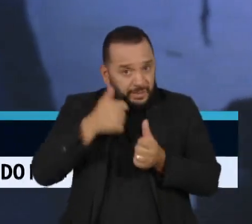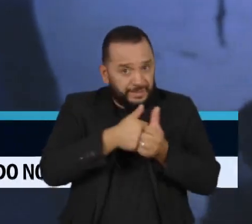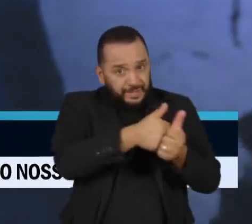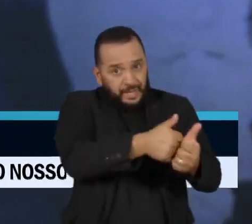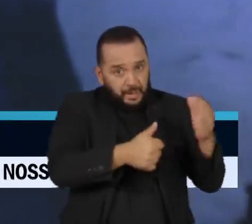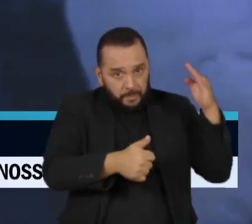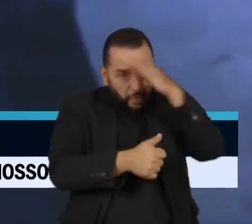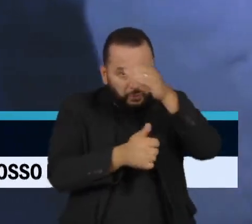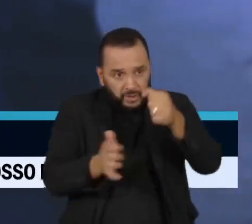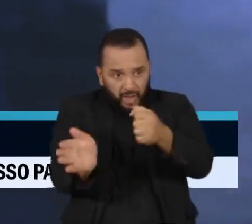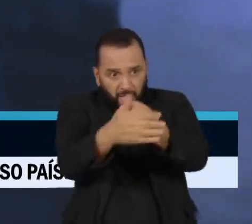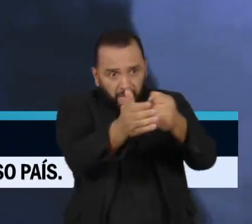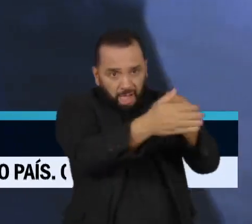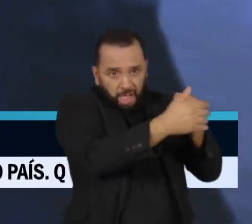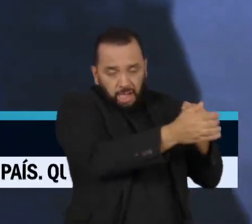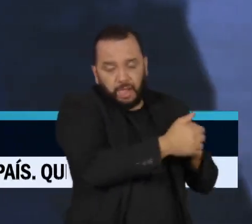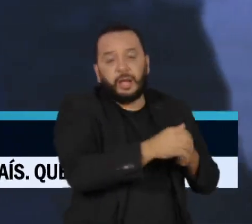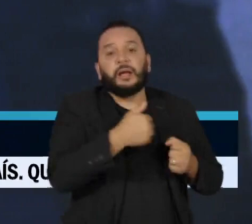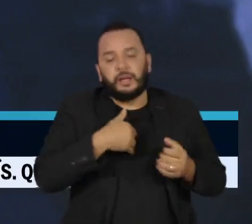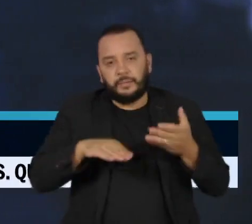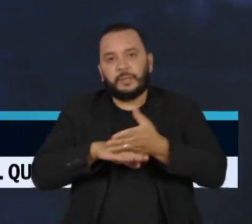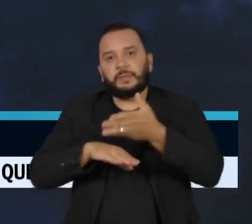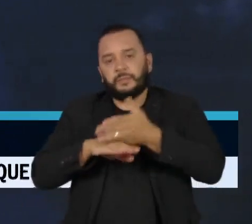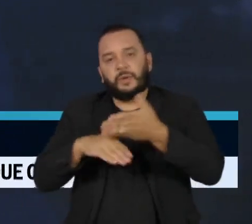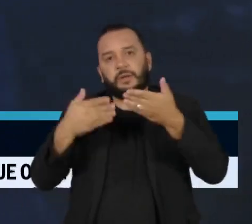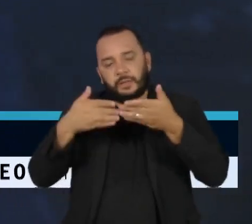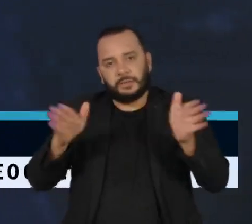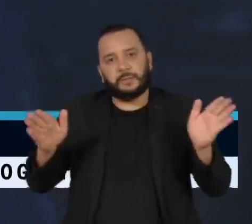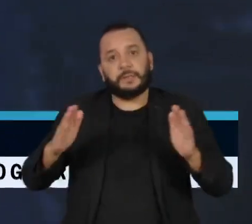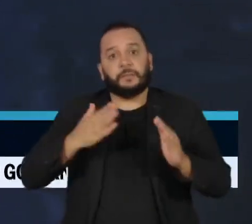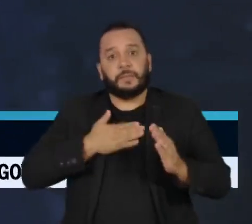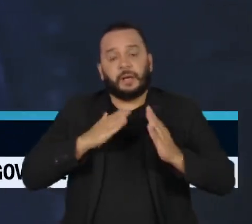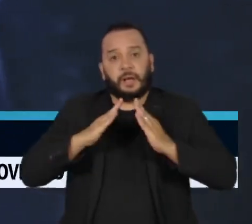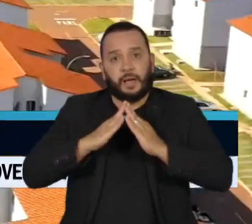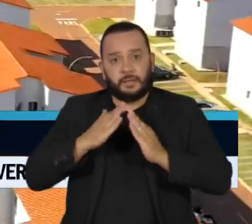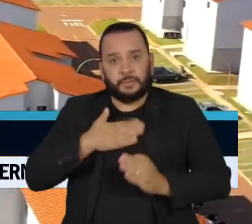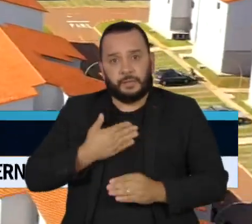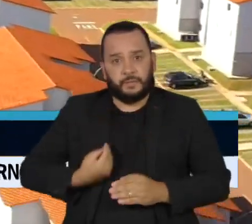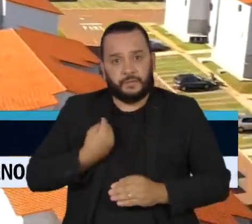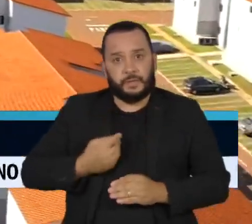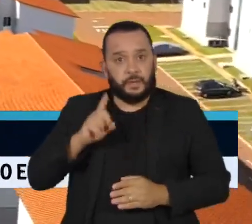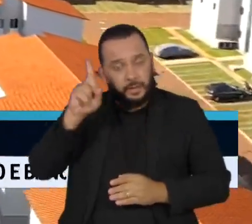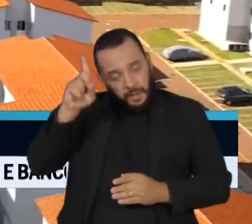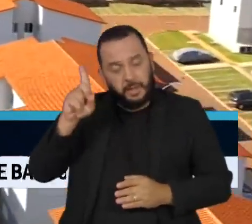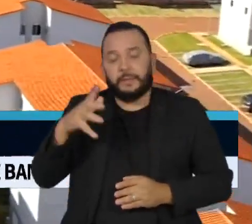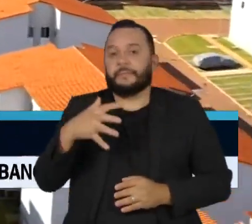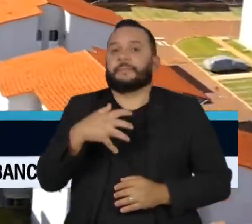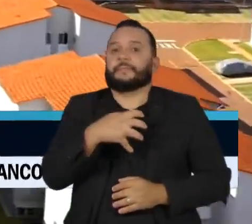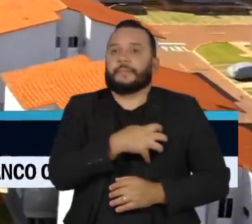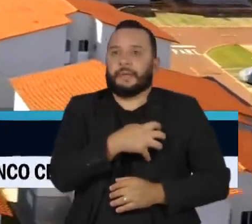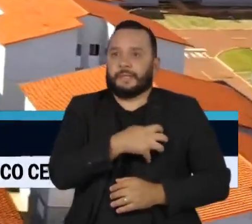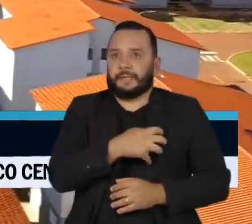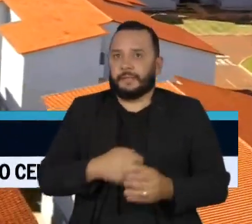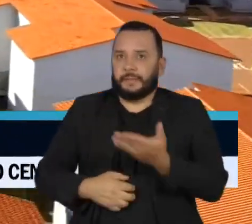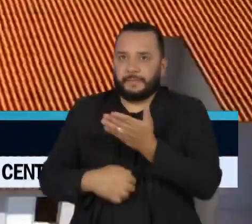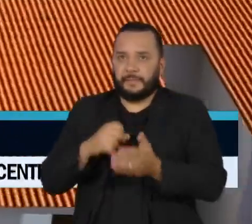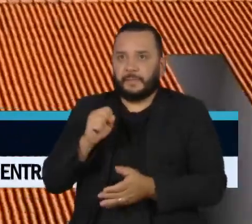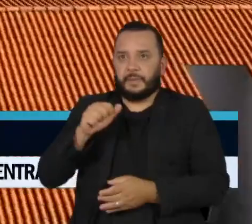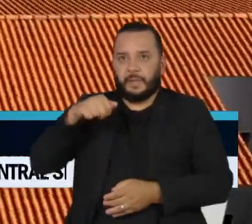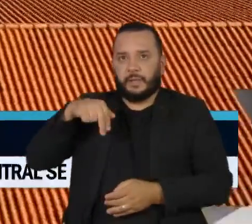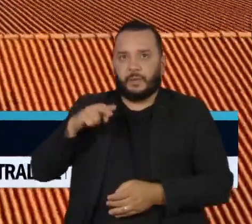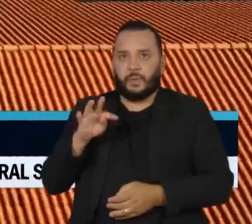Ele participou do relançamento do programa Minha Casa Minha Vida em uma cerimônia na Bahia. Santo Amaro da